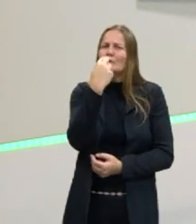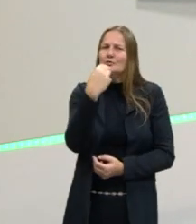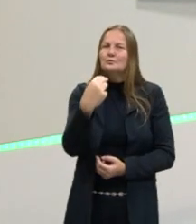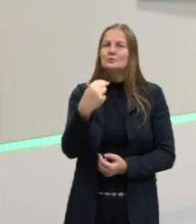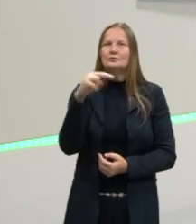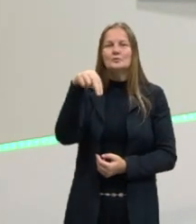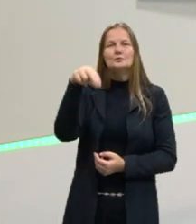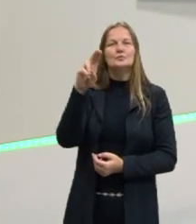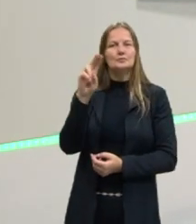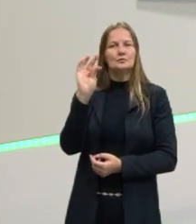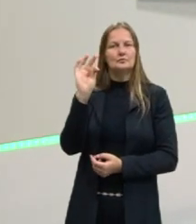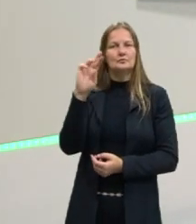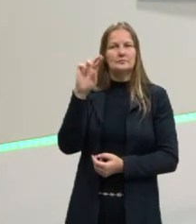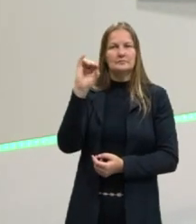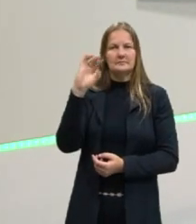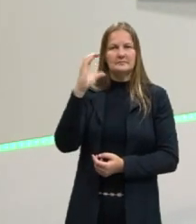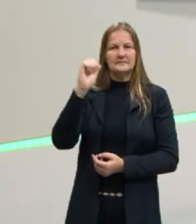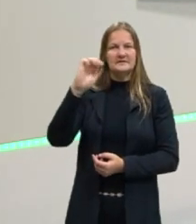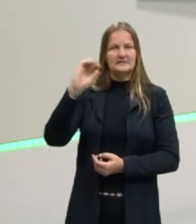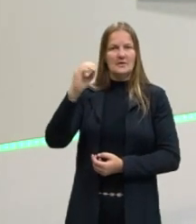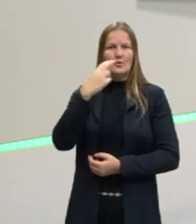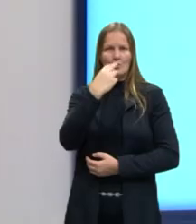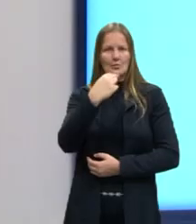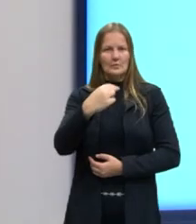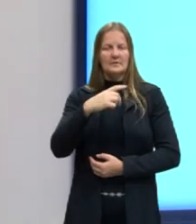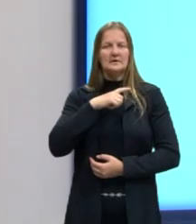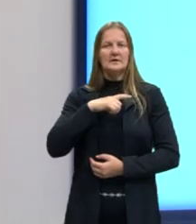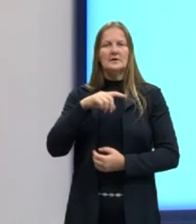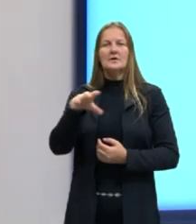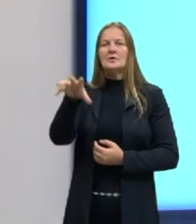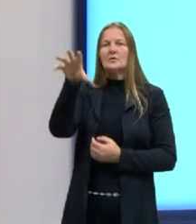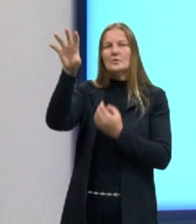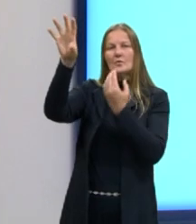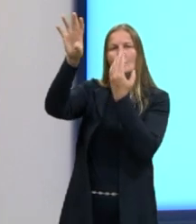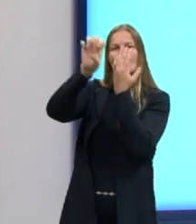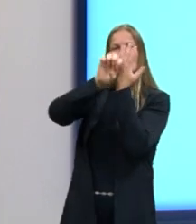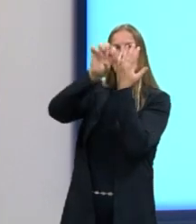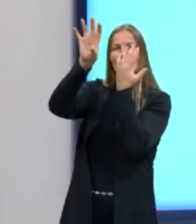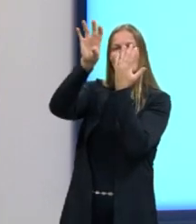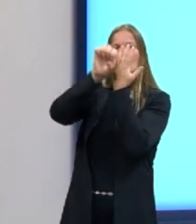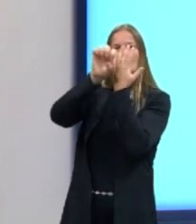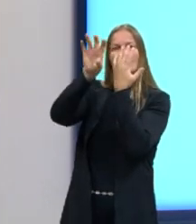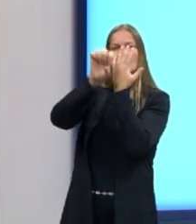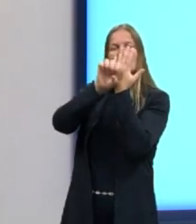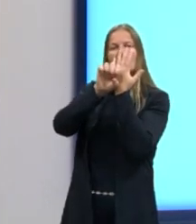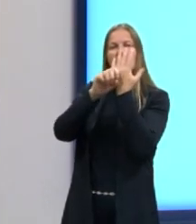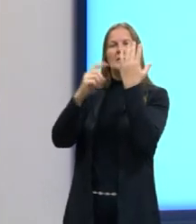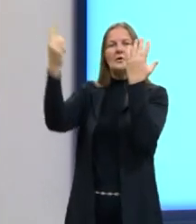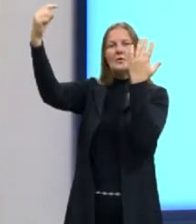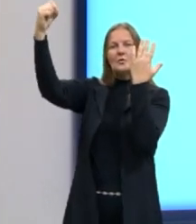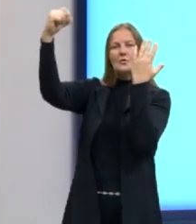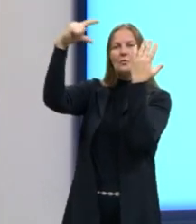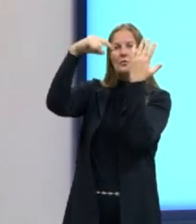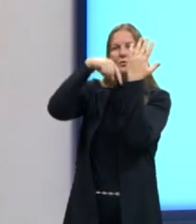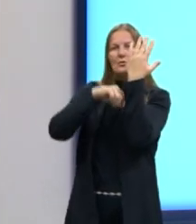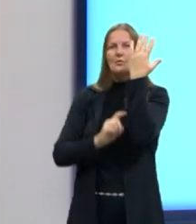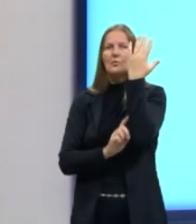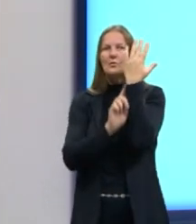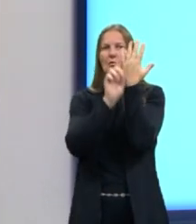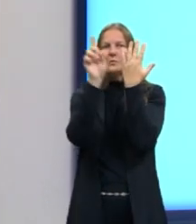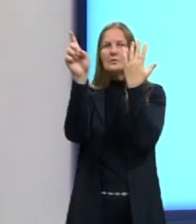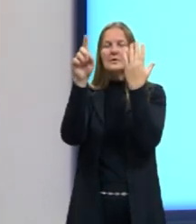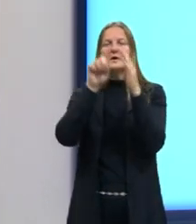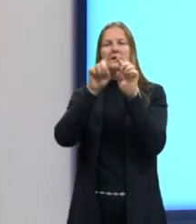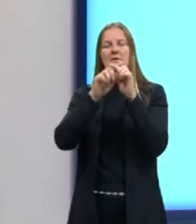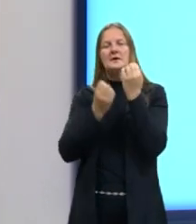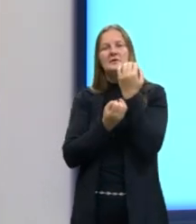dela se dá através da respiração, da fotossíntese e